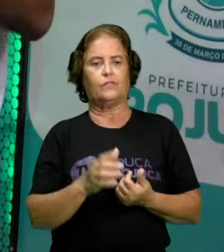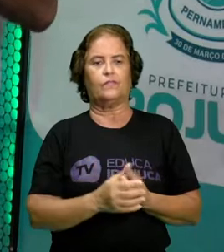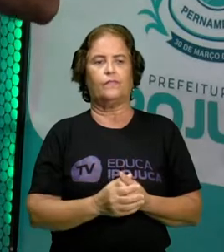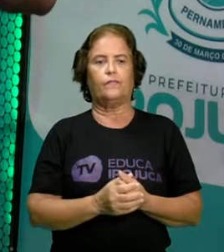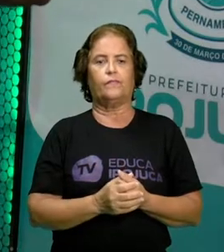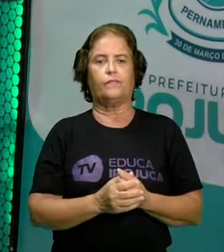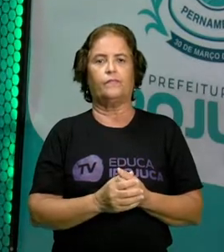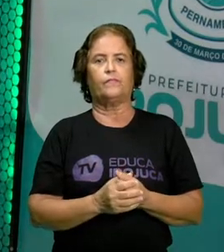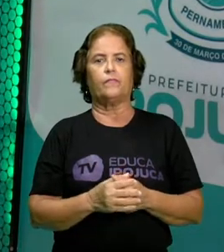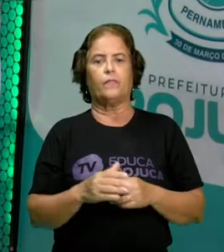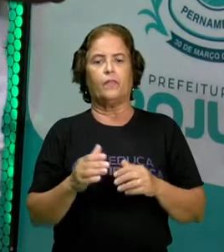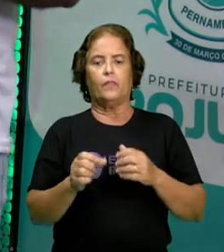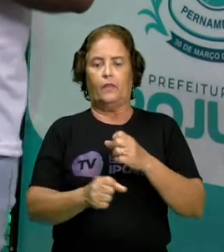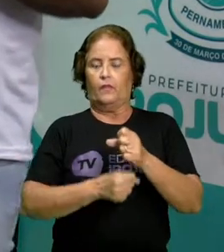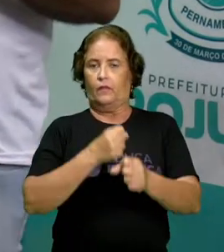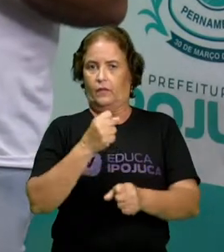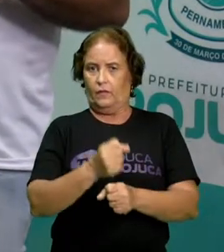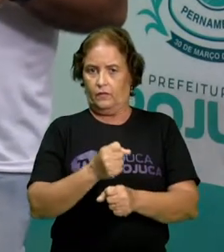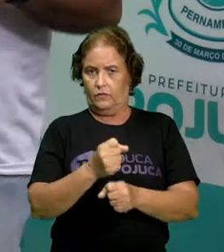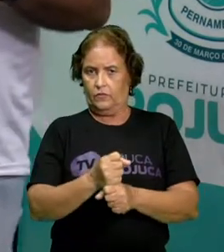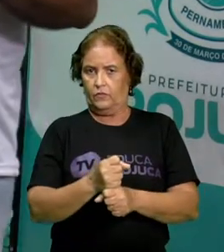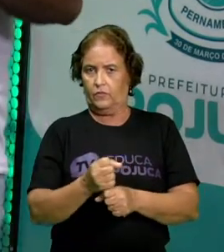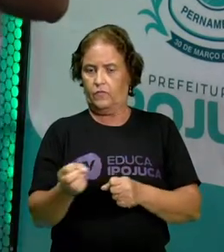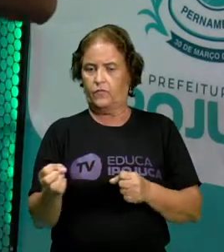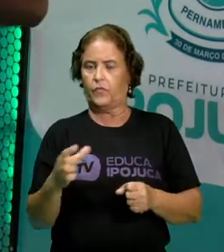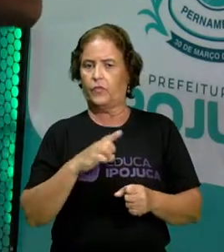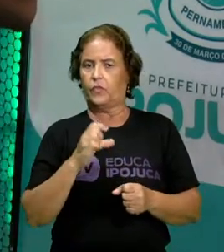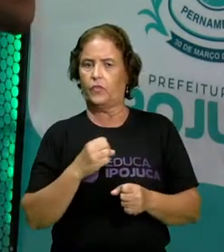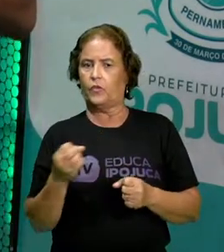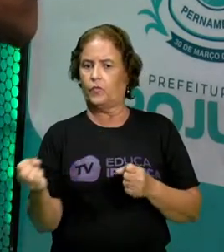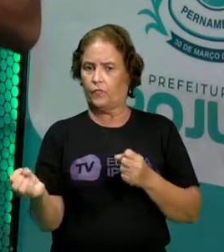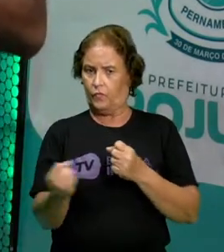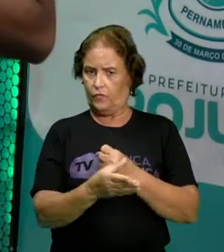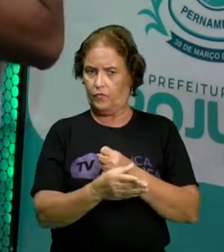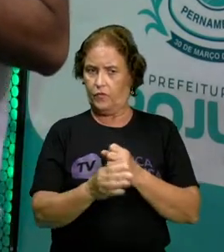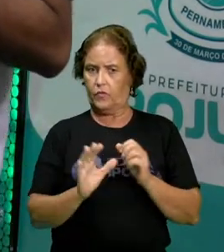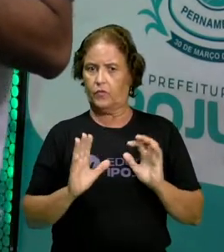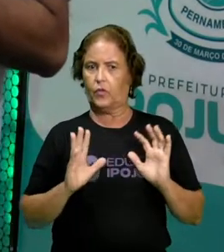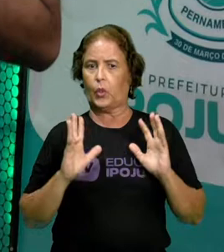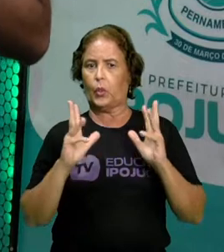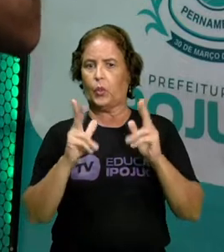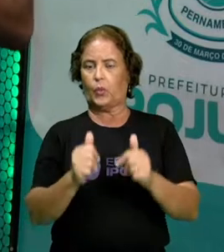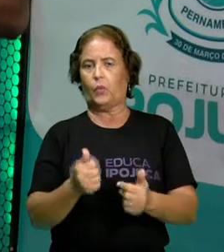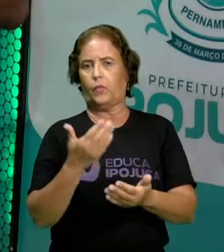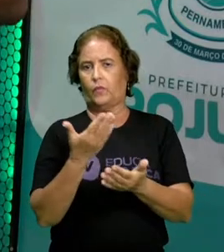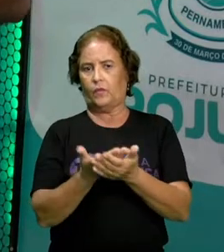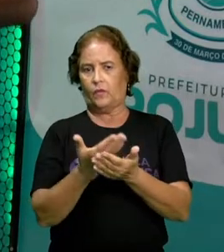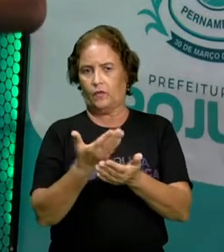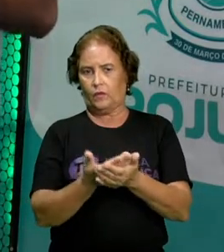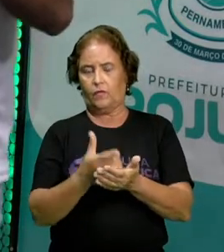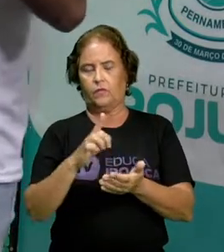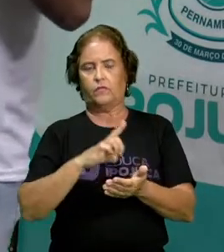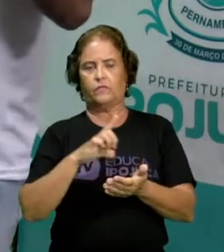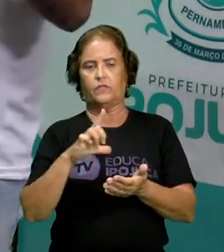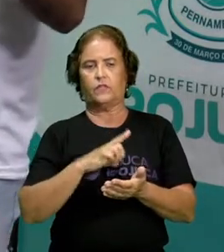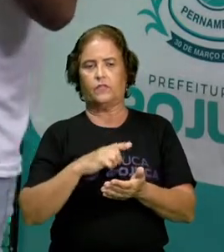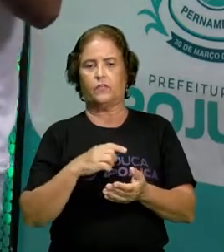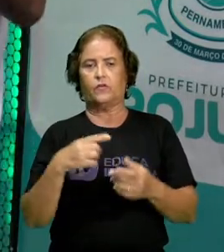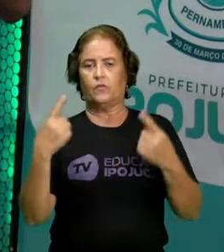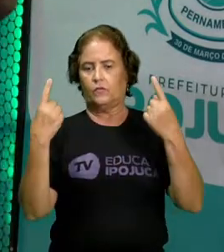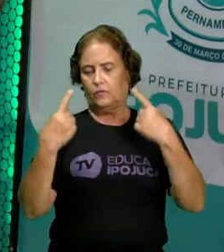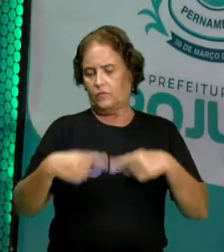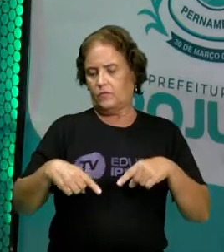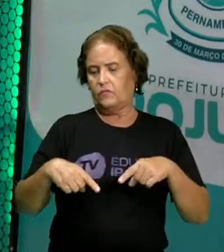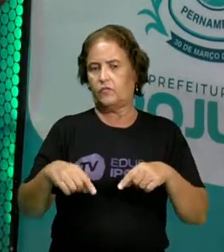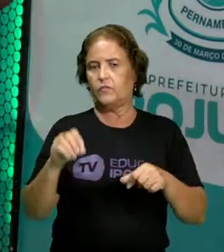ano, nós temos uma novidade. Todas as nossas aulas, nós teremos um desafio para que você faça